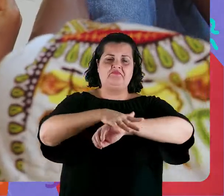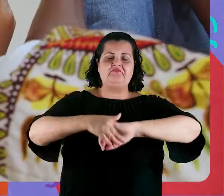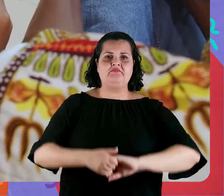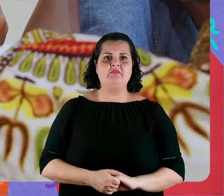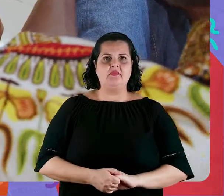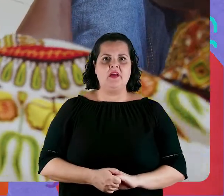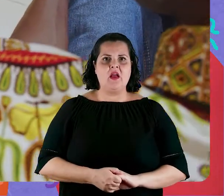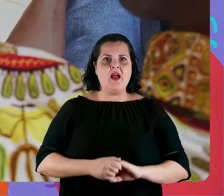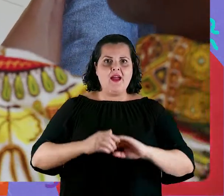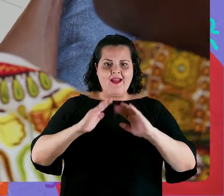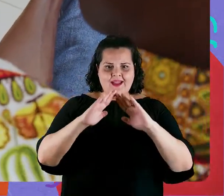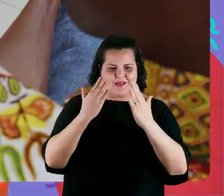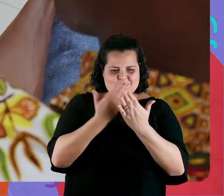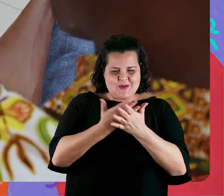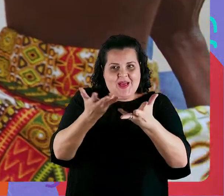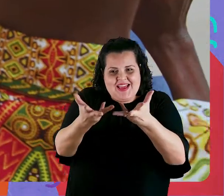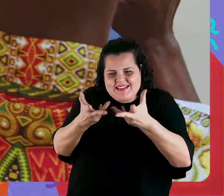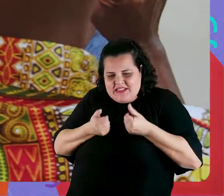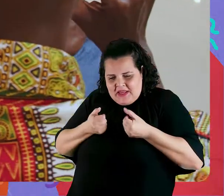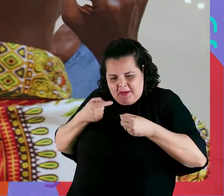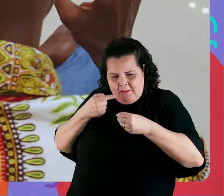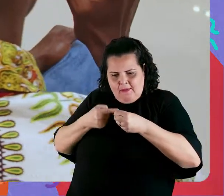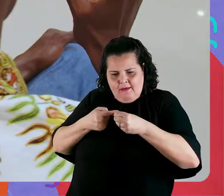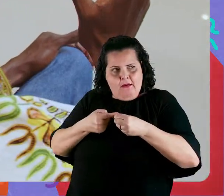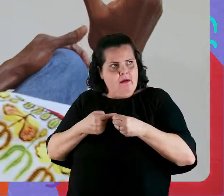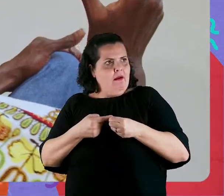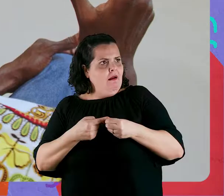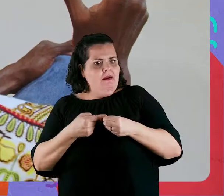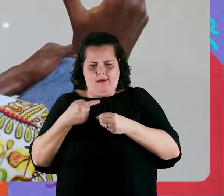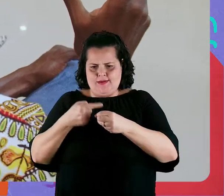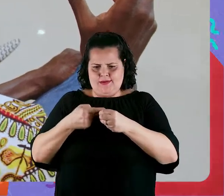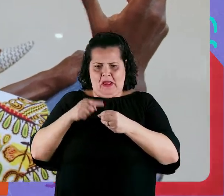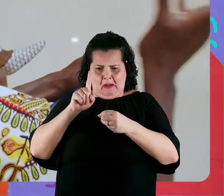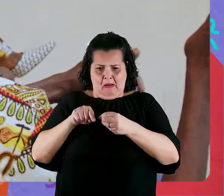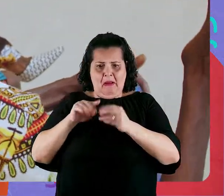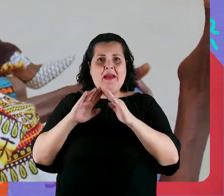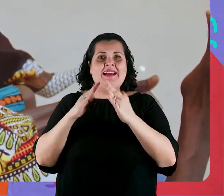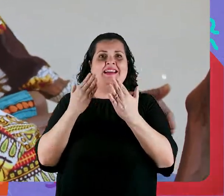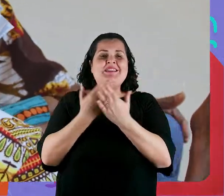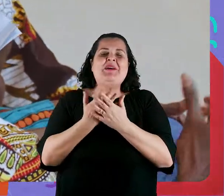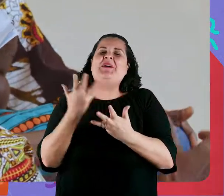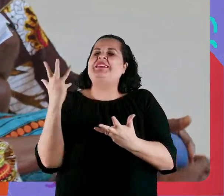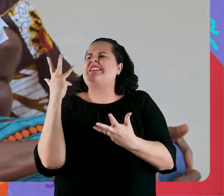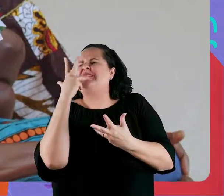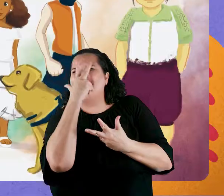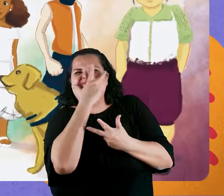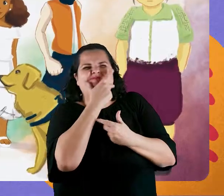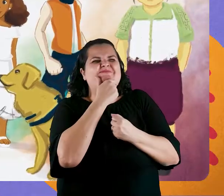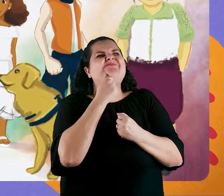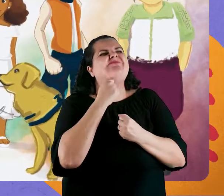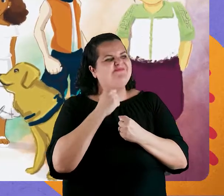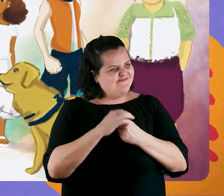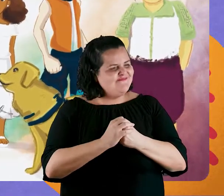porque a cidade toda é a própria escola. Então, a cidade é uma? Escola. Escola. Que bonito isso, né?